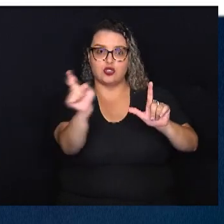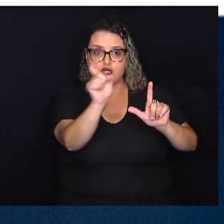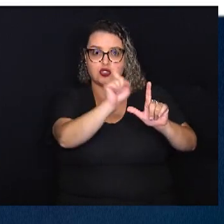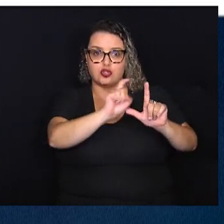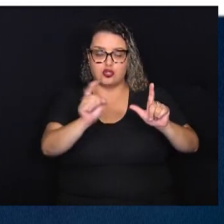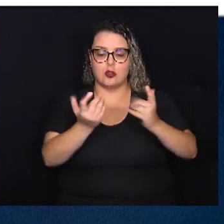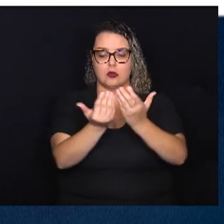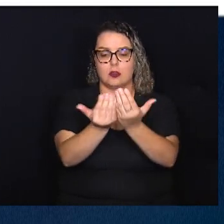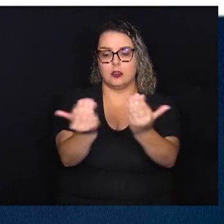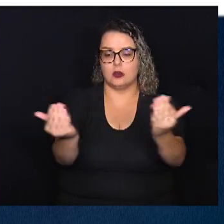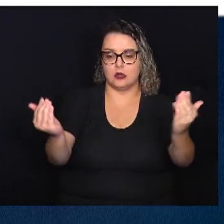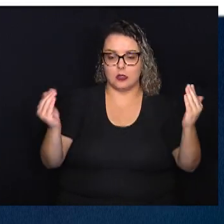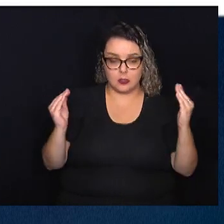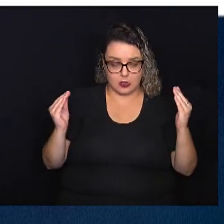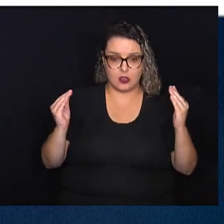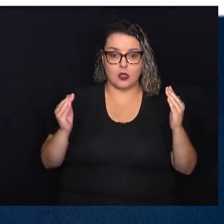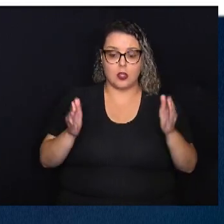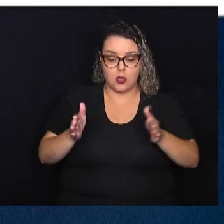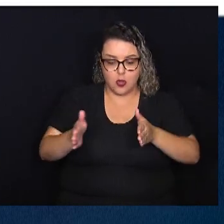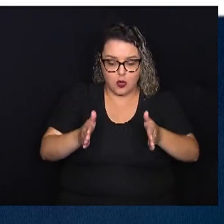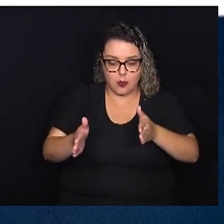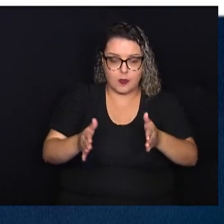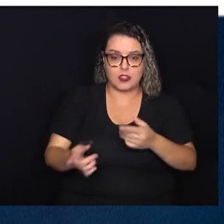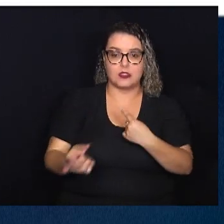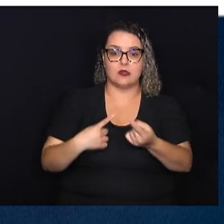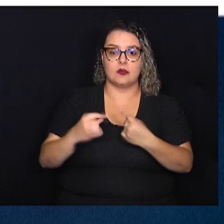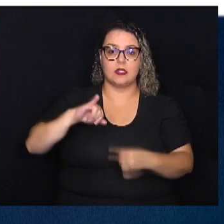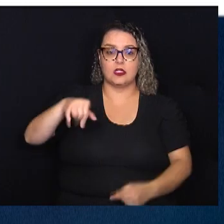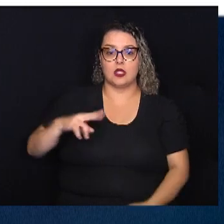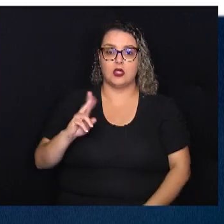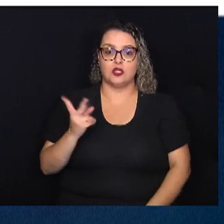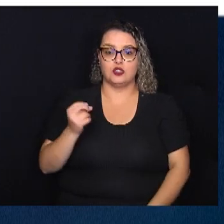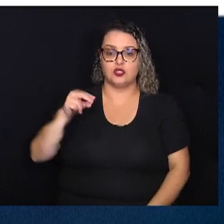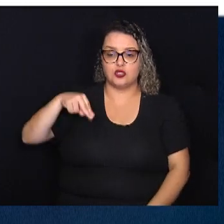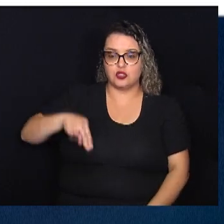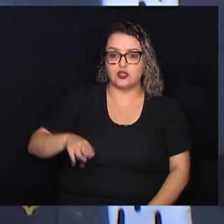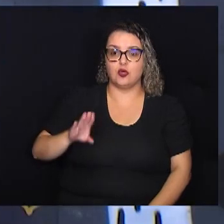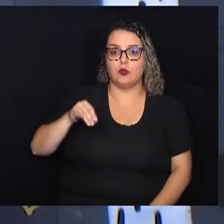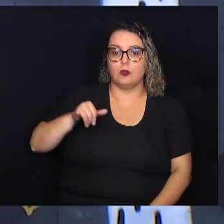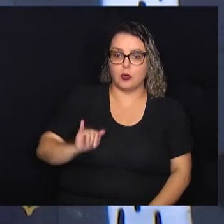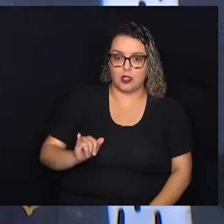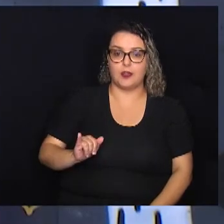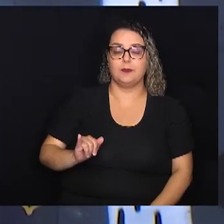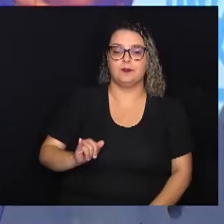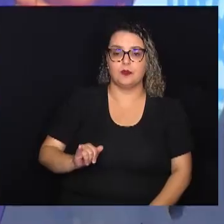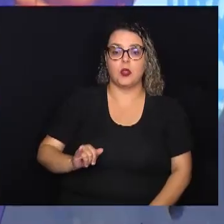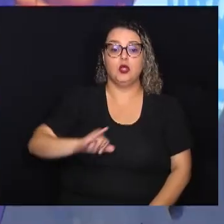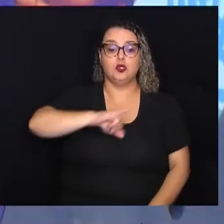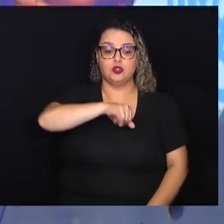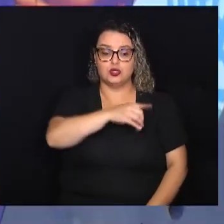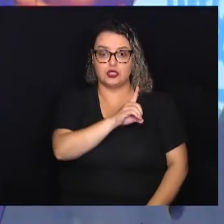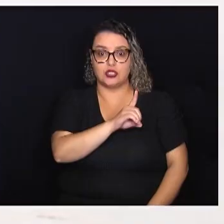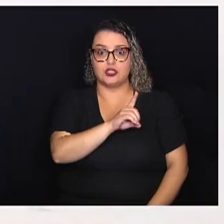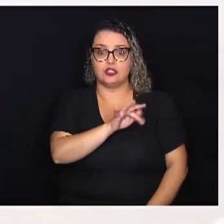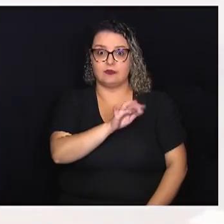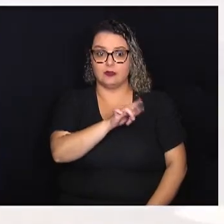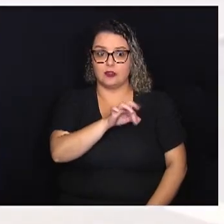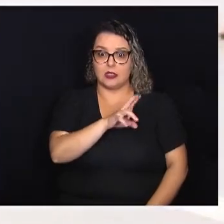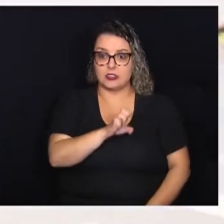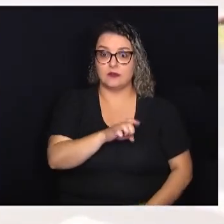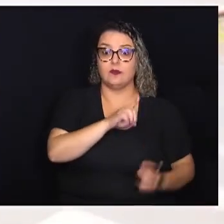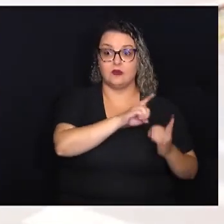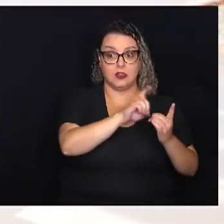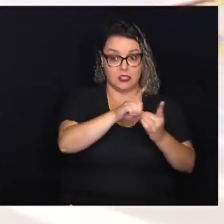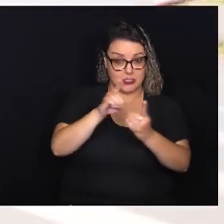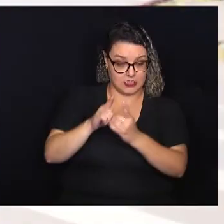localizado em um trecho na Avenida John Boyden Lope, no Jardim Florence 2, foi atendida pela Prefeitura, fazendo